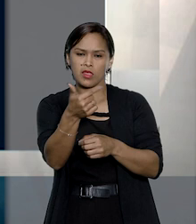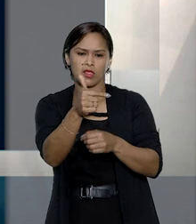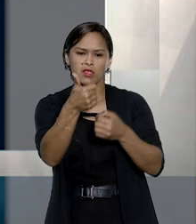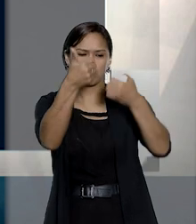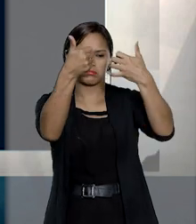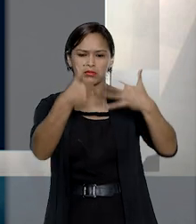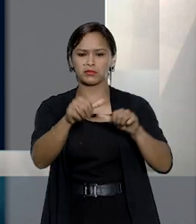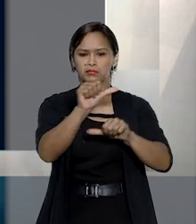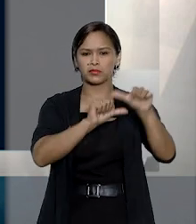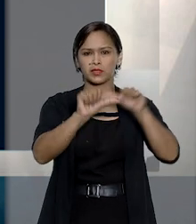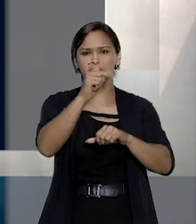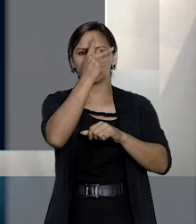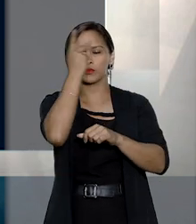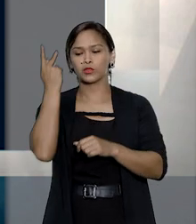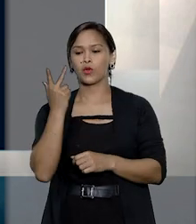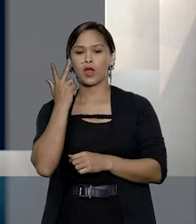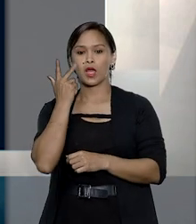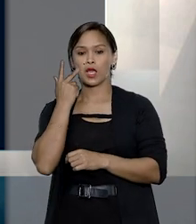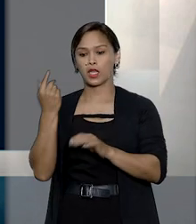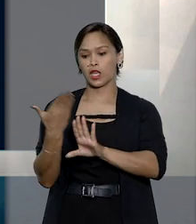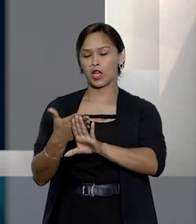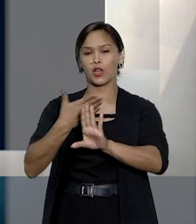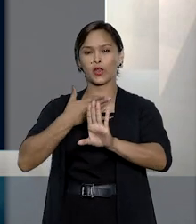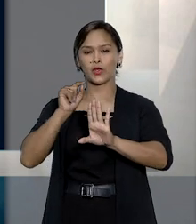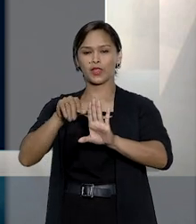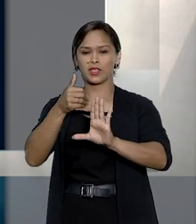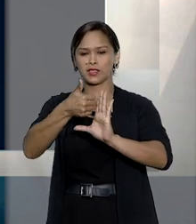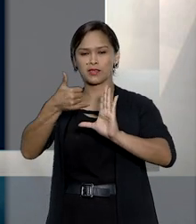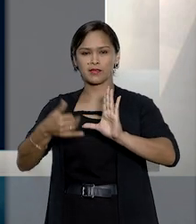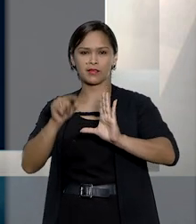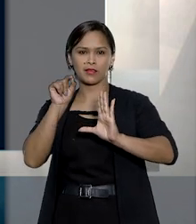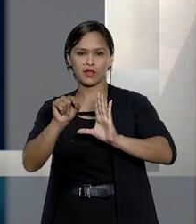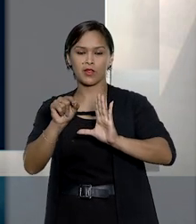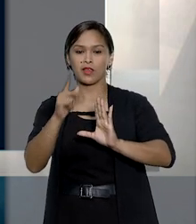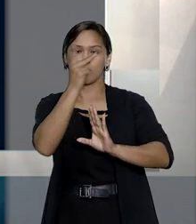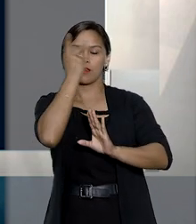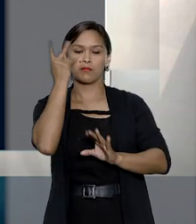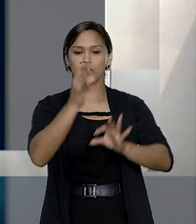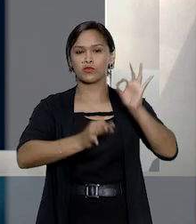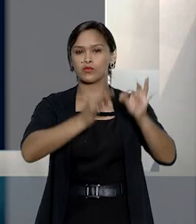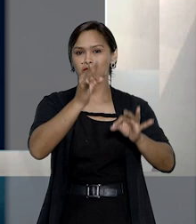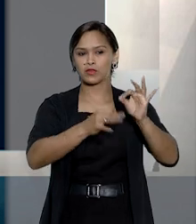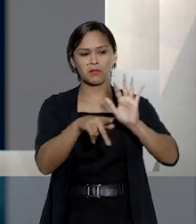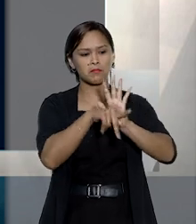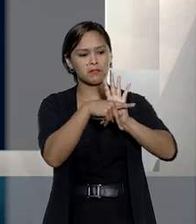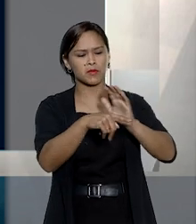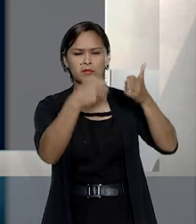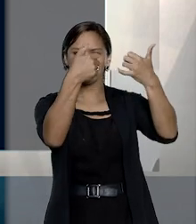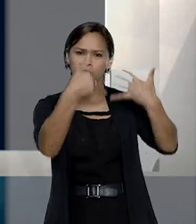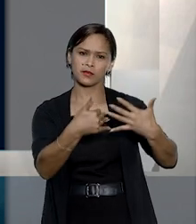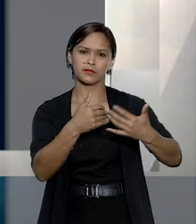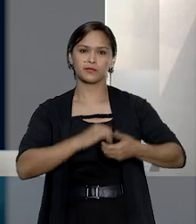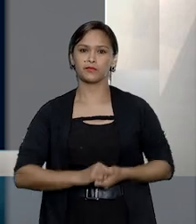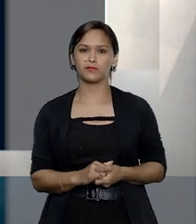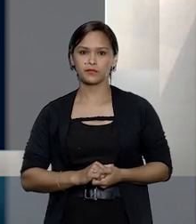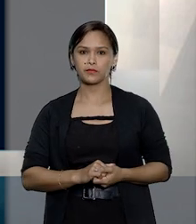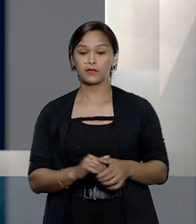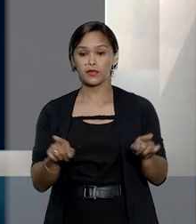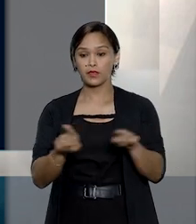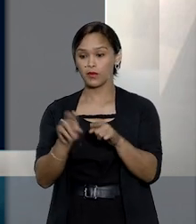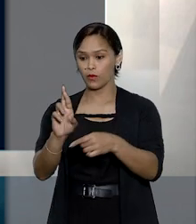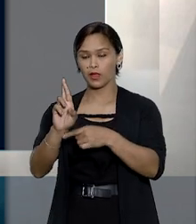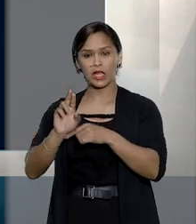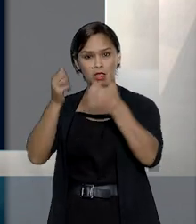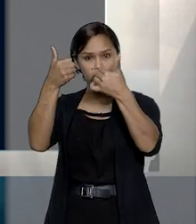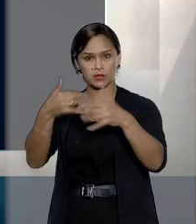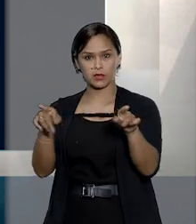transforma as pessoas naturais que estão por trás dessas categorias em pessoas jurídicas propriamente ditas. Para o relator,